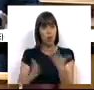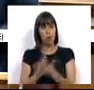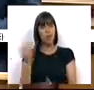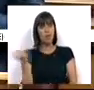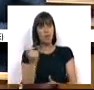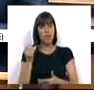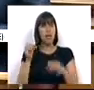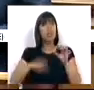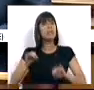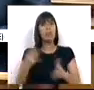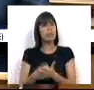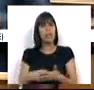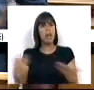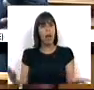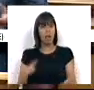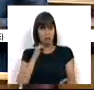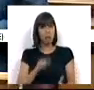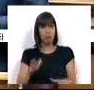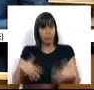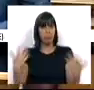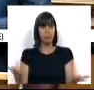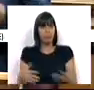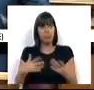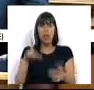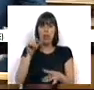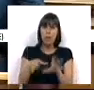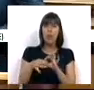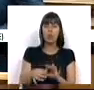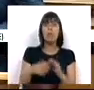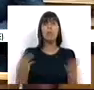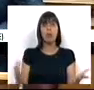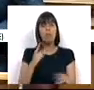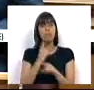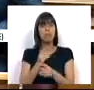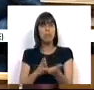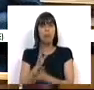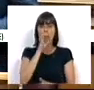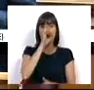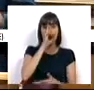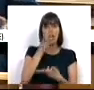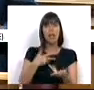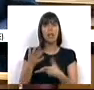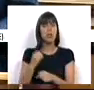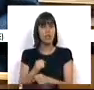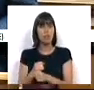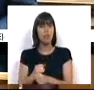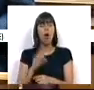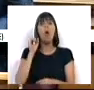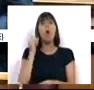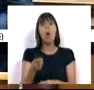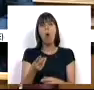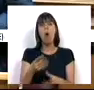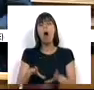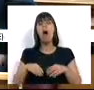fingir que não se passa nada e a permitir, e de certa forma até a colaborar, na manutenção da mentira nas relações laborais, ou está